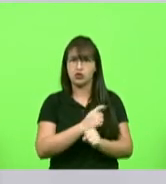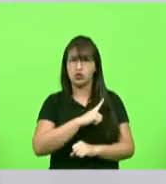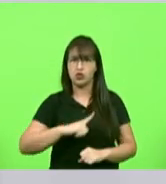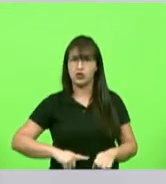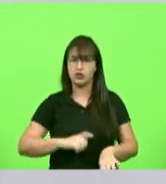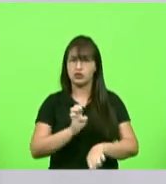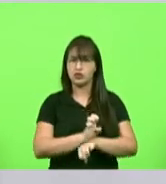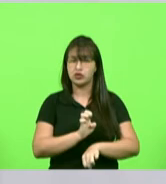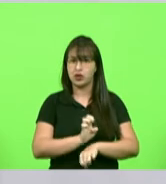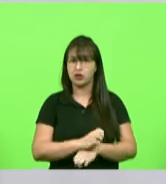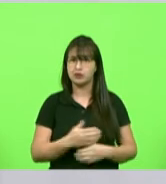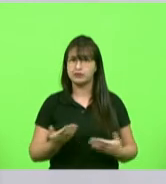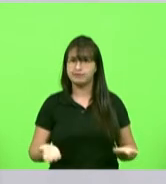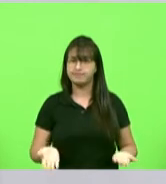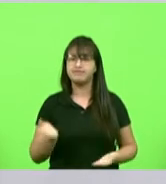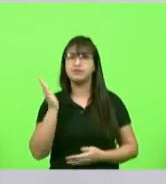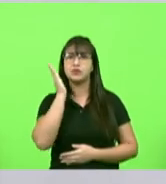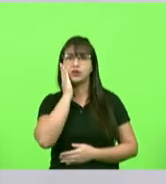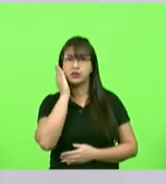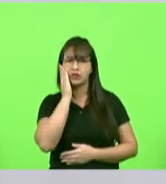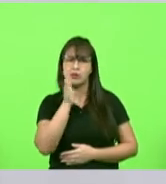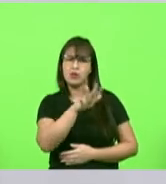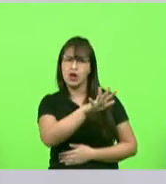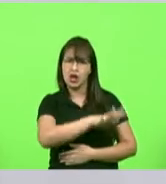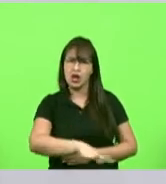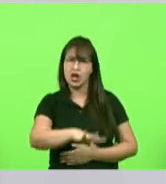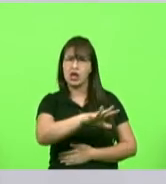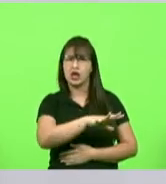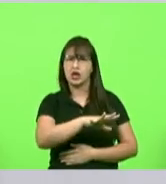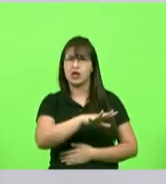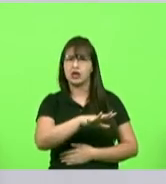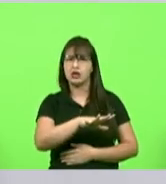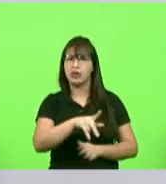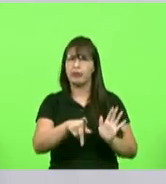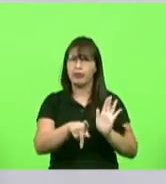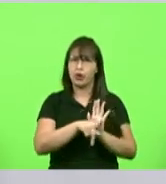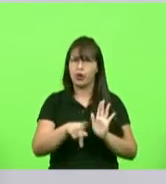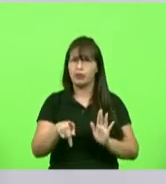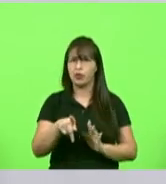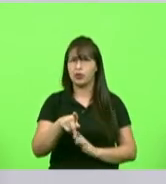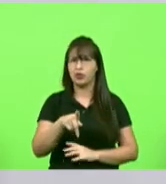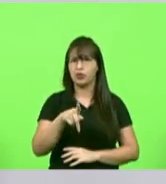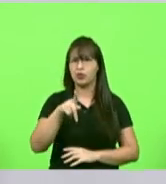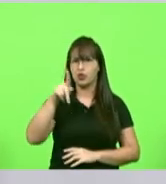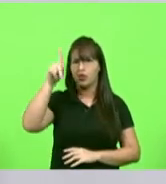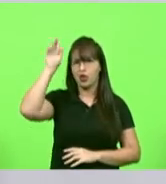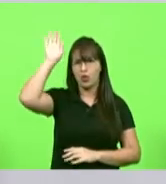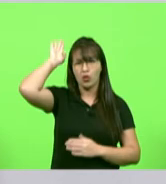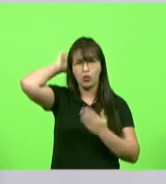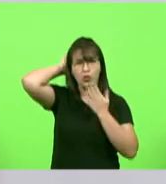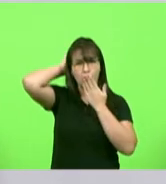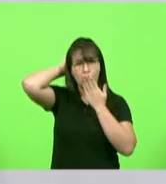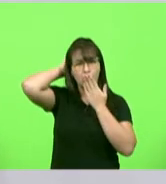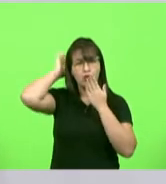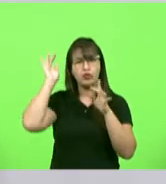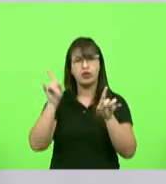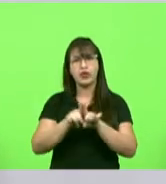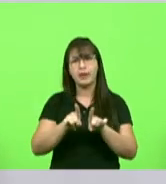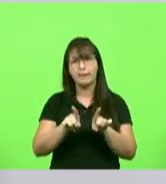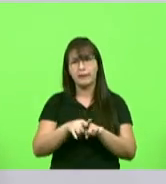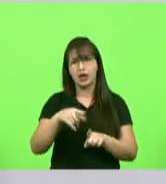sabe que essas áreas indígenas quilombolas para acontecer qualquer intervenção